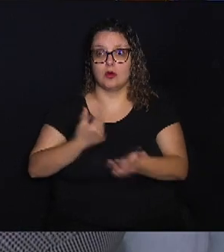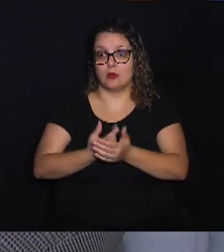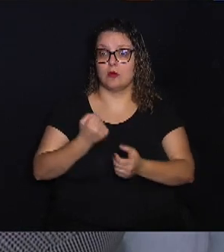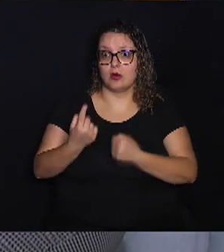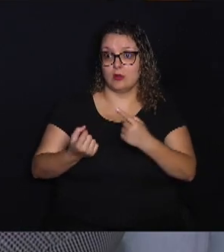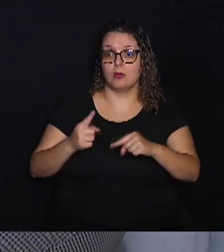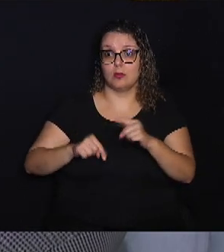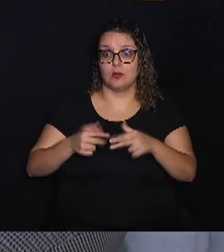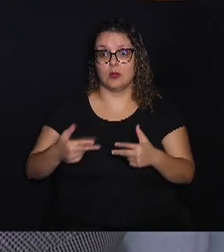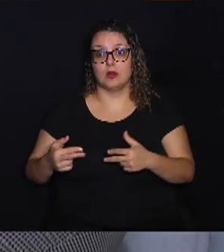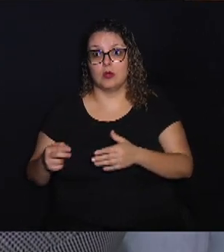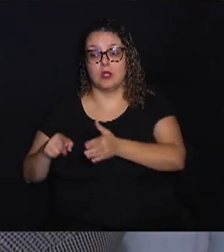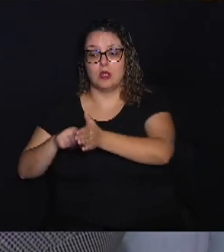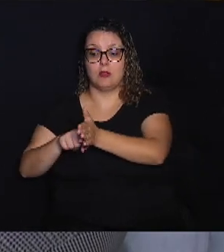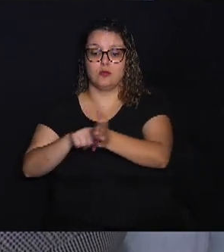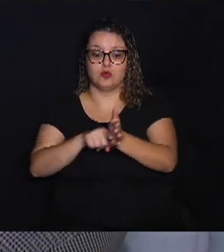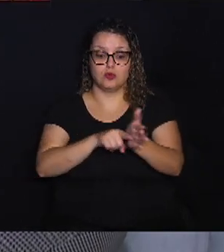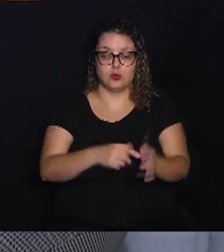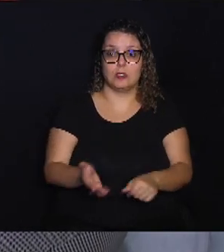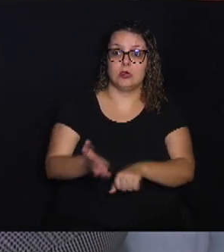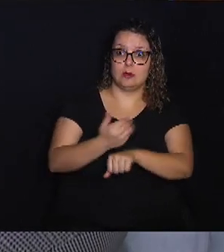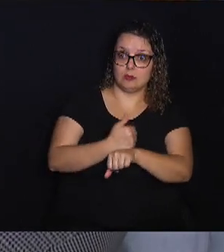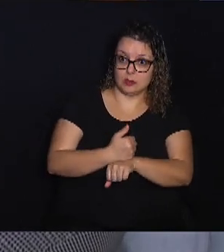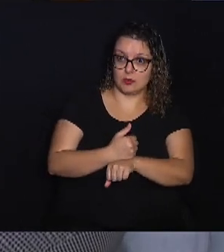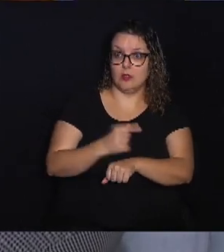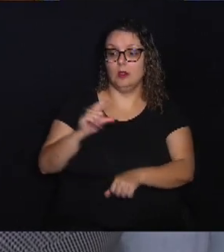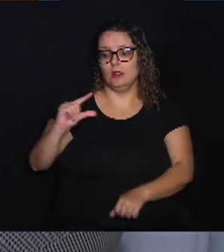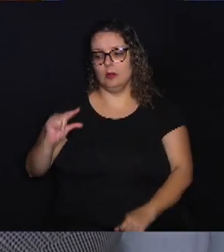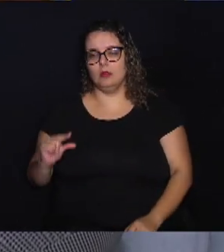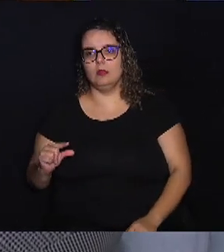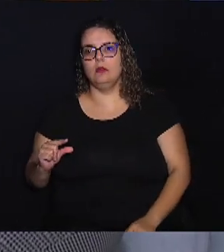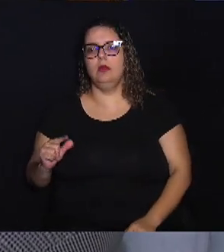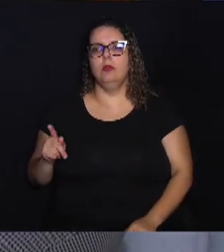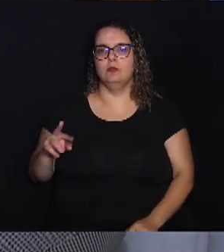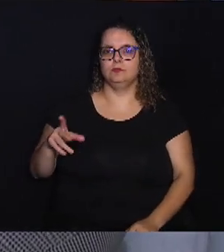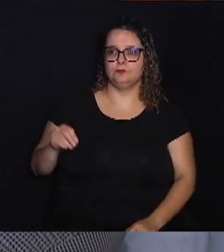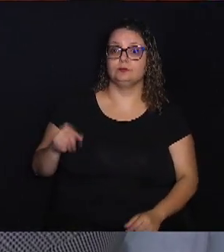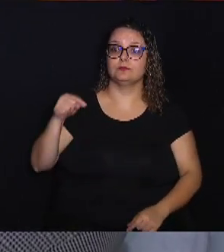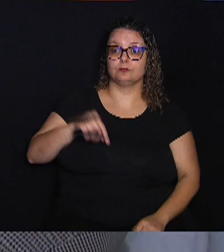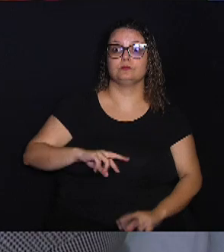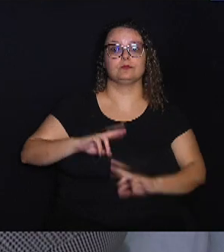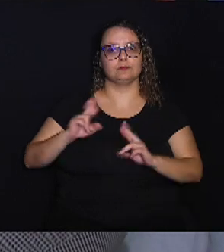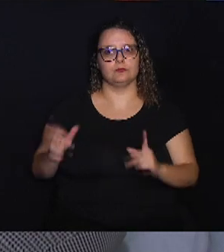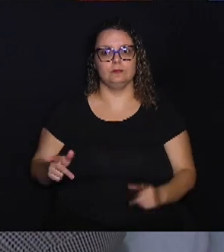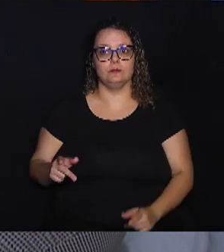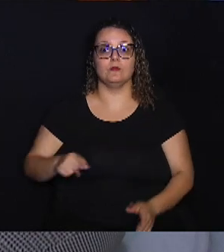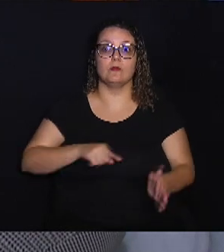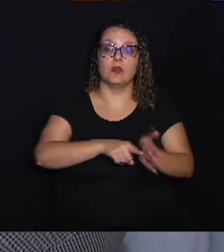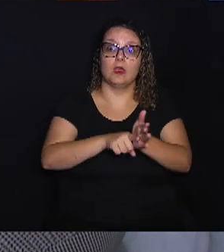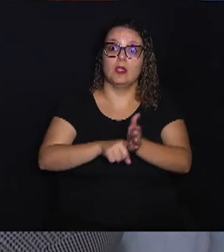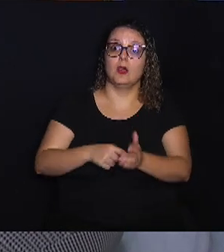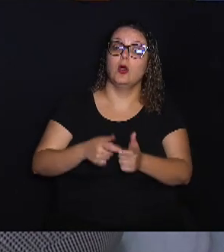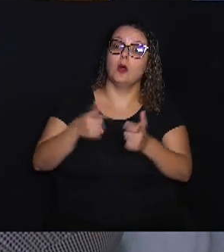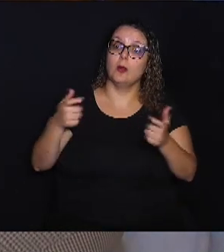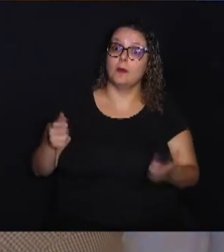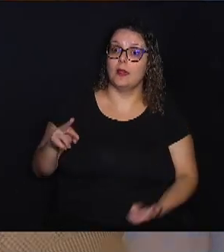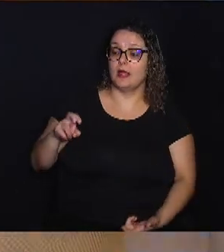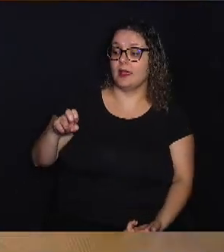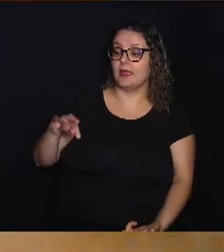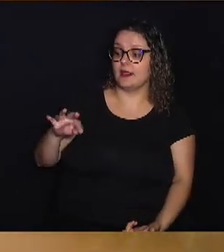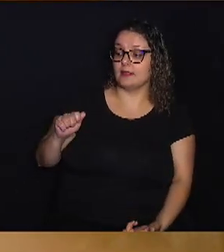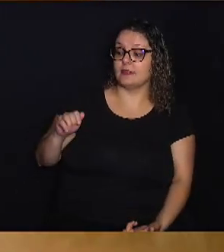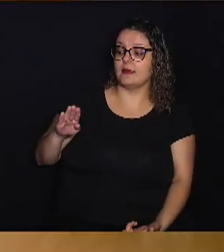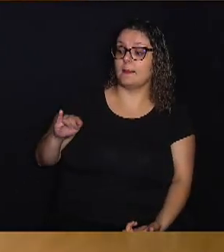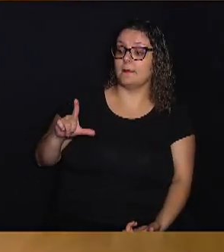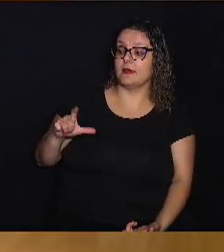objeto. A gente faz a pesquisa pelo menor preço. Aqui já é o contrário. A gente vai fazer a pesquisa pela maior rentabilidade,